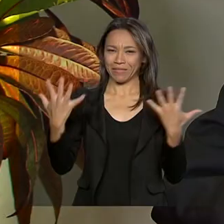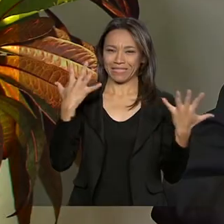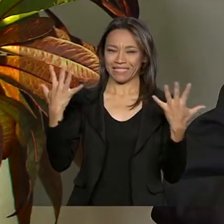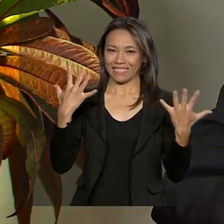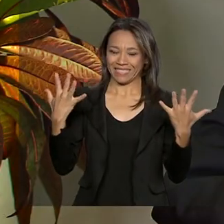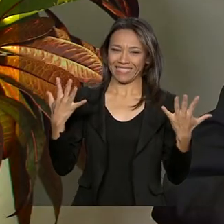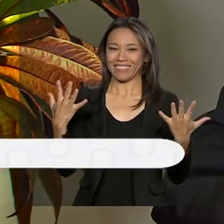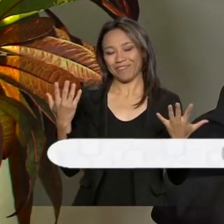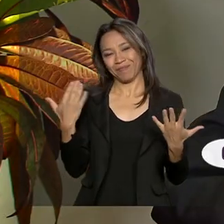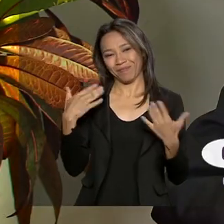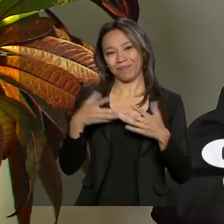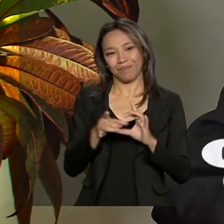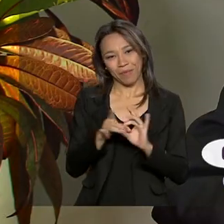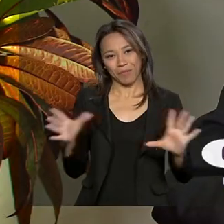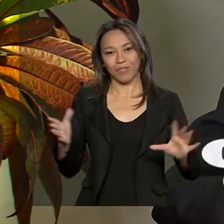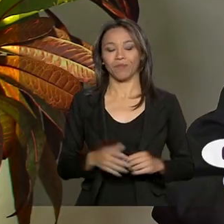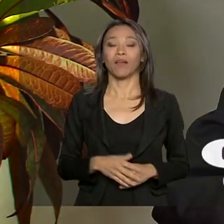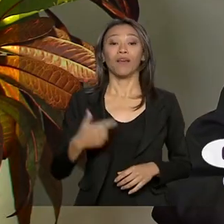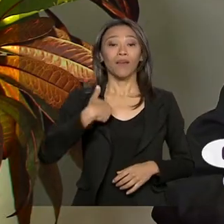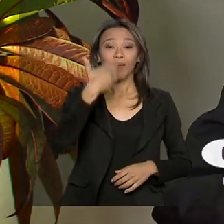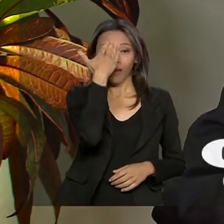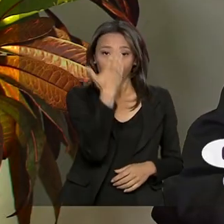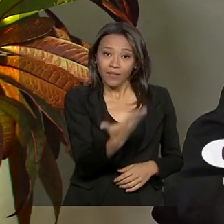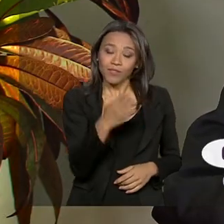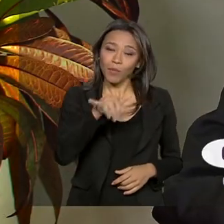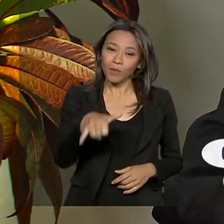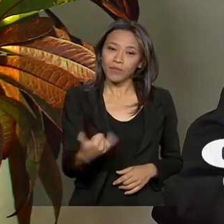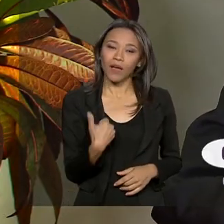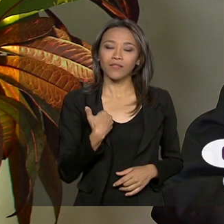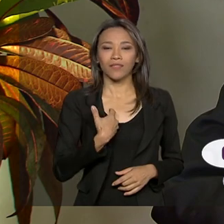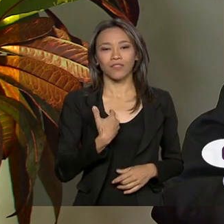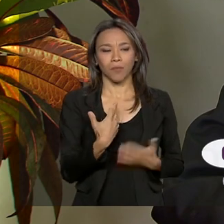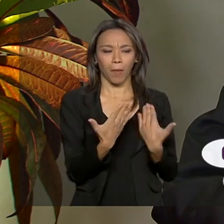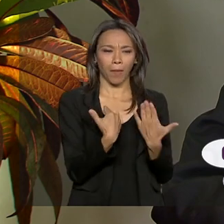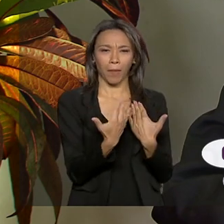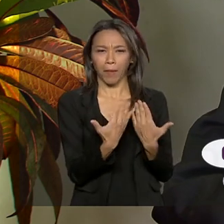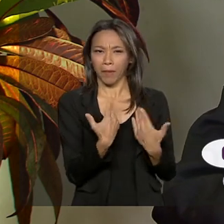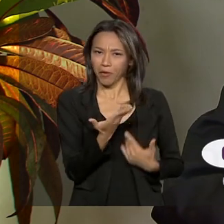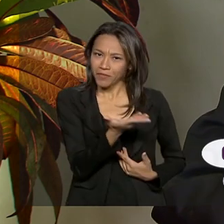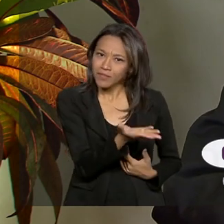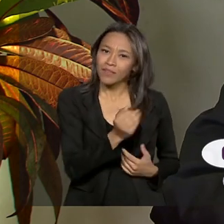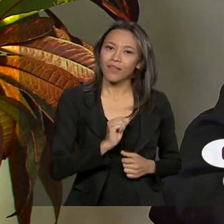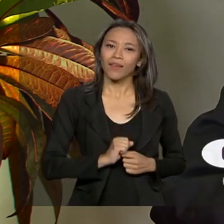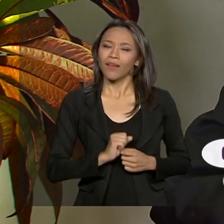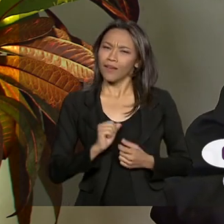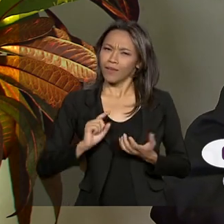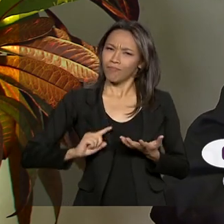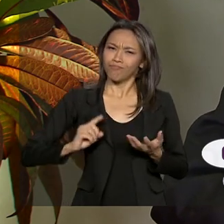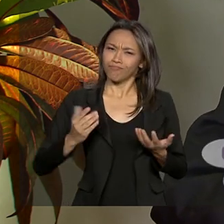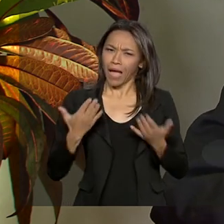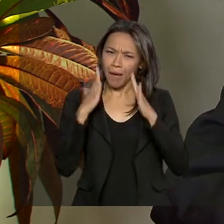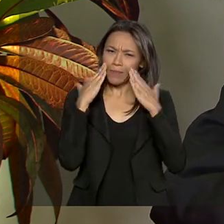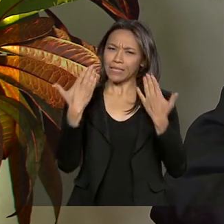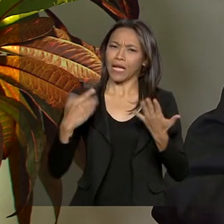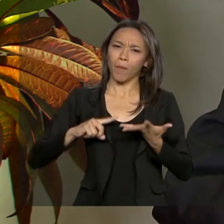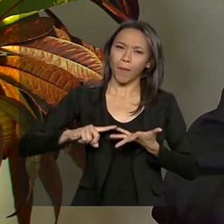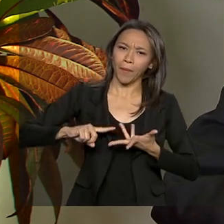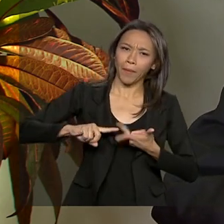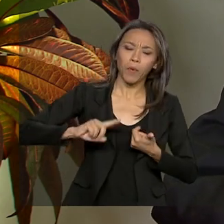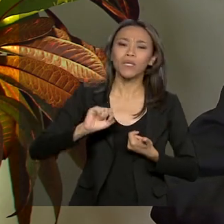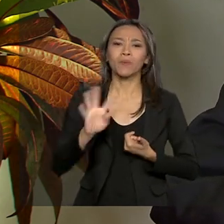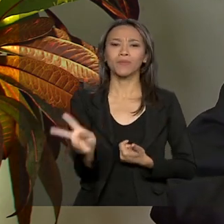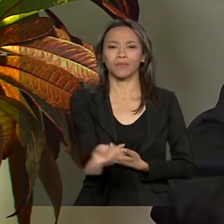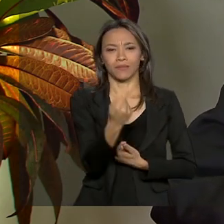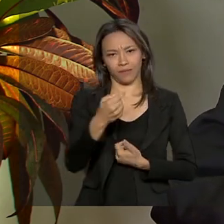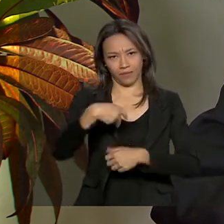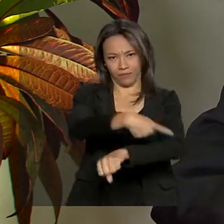-papo. Eu que agradeço essa oportunidade de conversar com vocês e colocarmos algumas coisas que estão acontecendo hoje no país